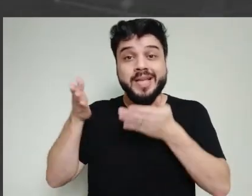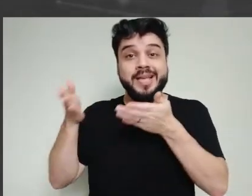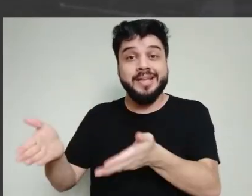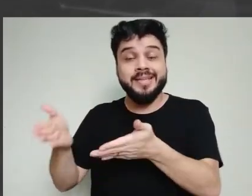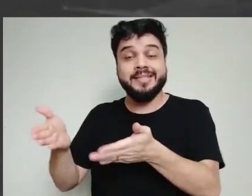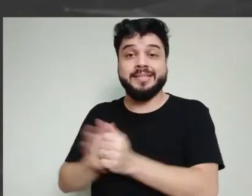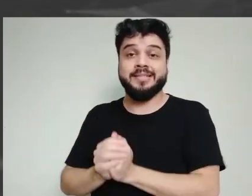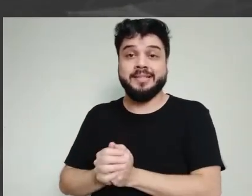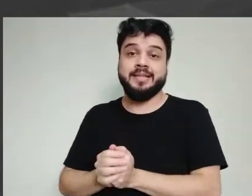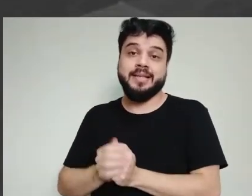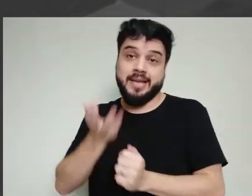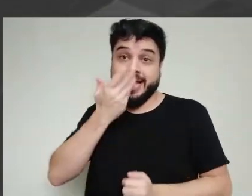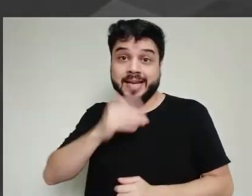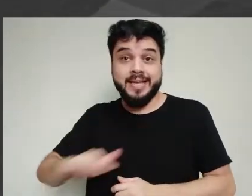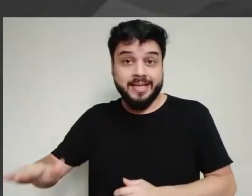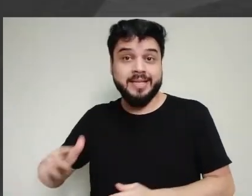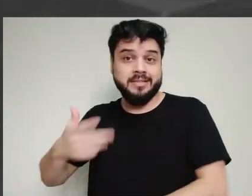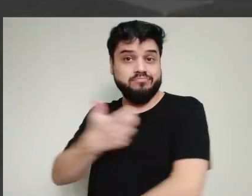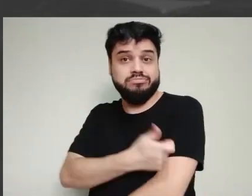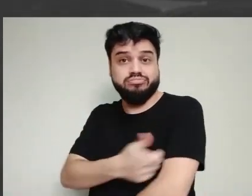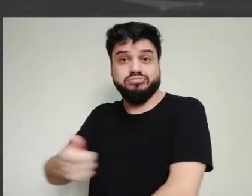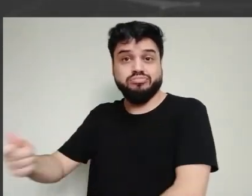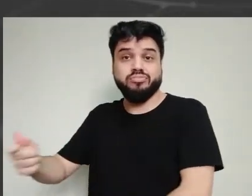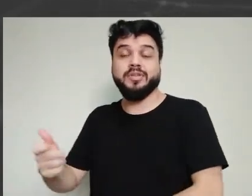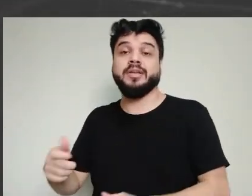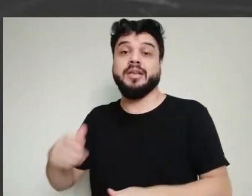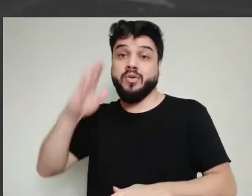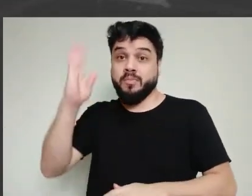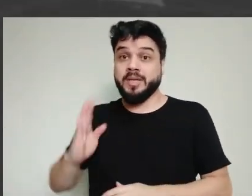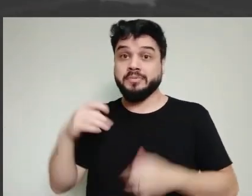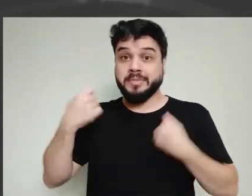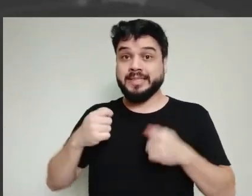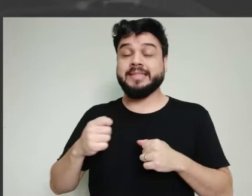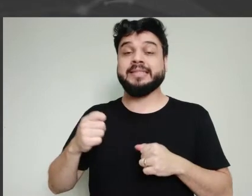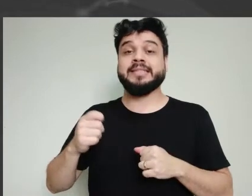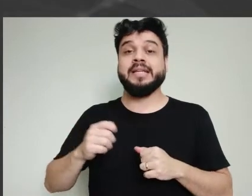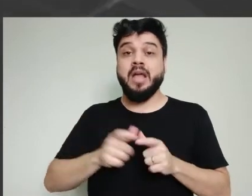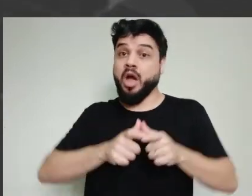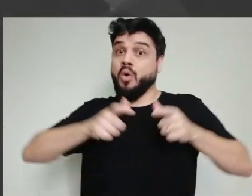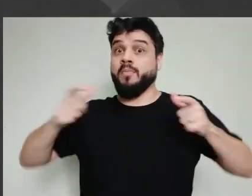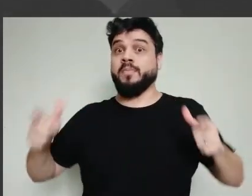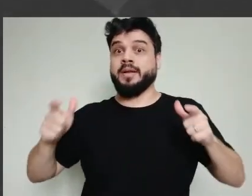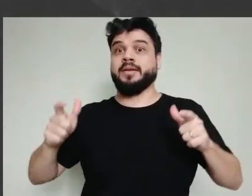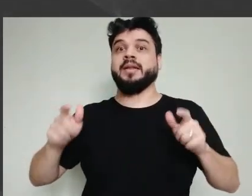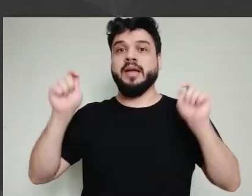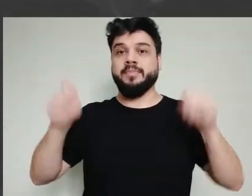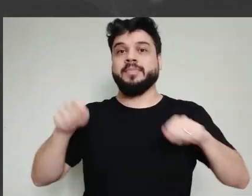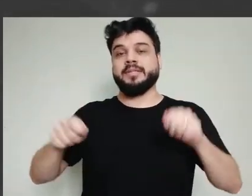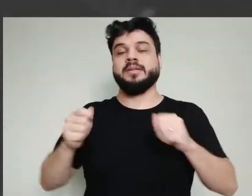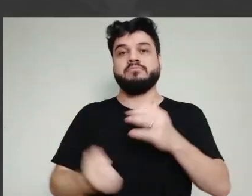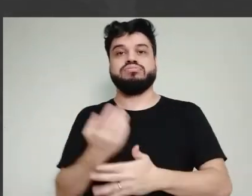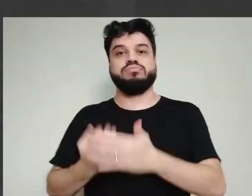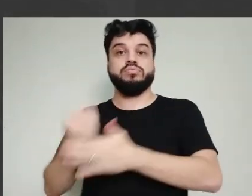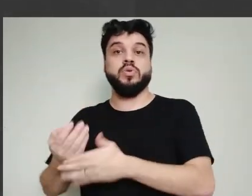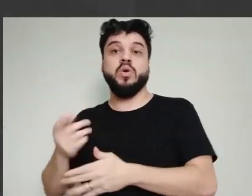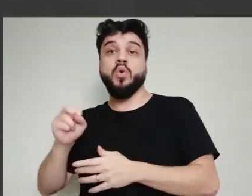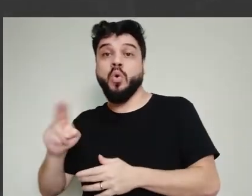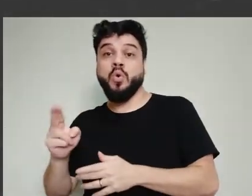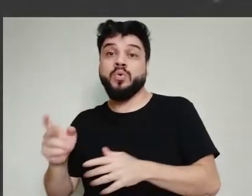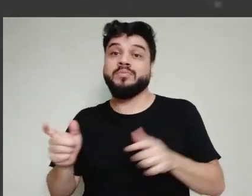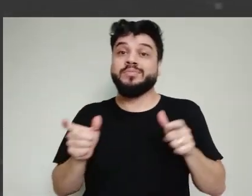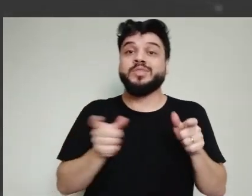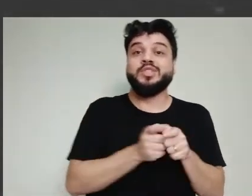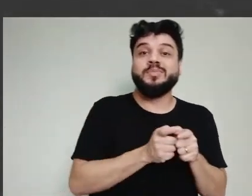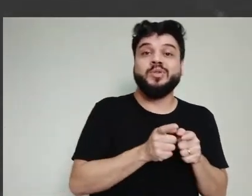produção com planta industrial, ou reduzir a produção de outras vacinas para poder dar conta de fazer essas coisas. Mas,